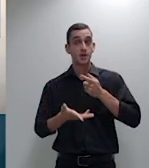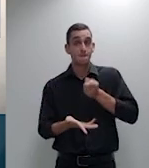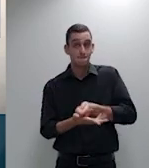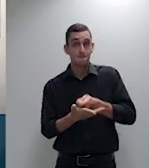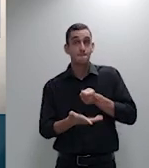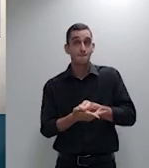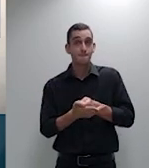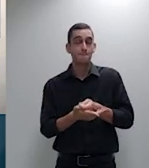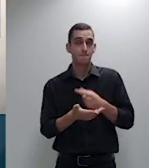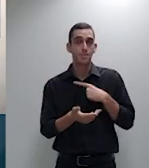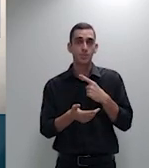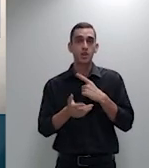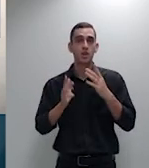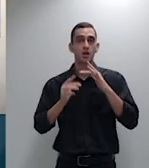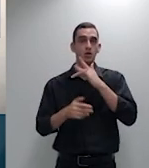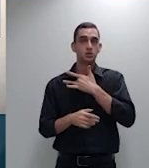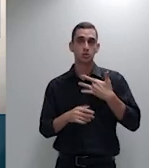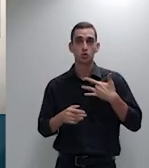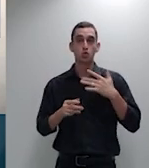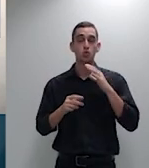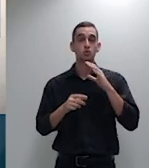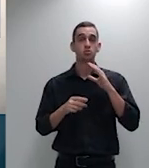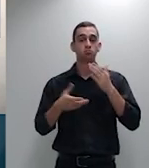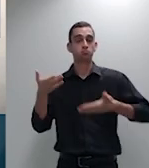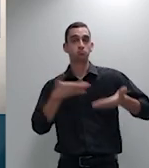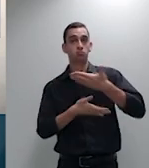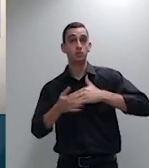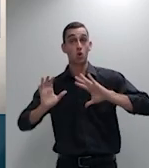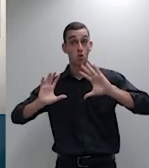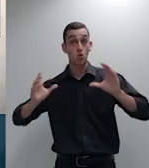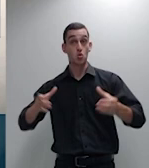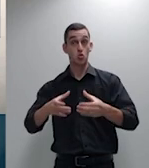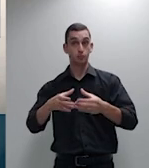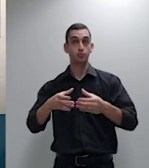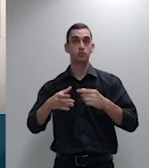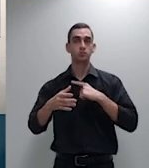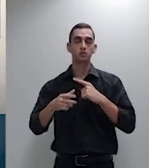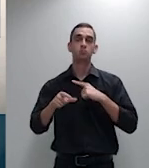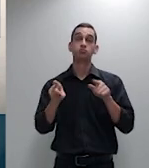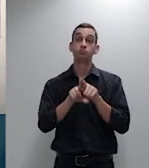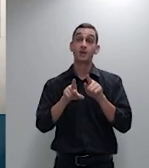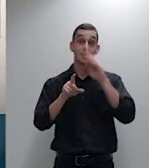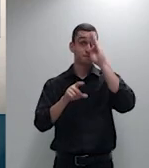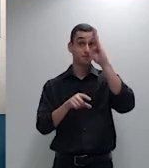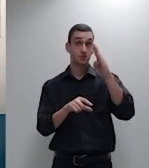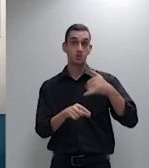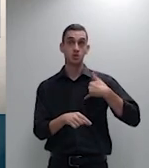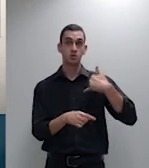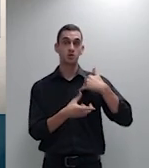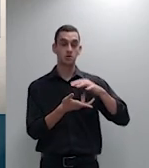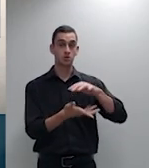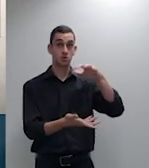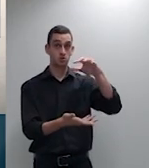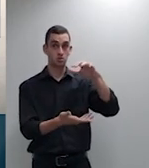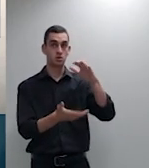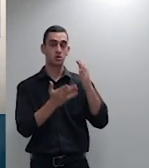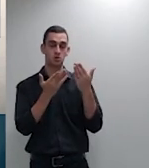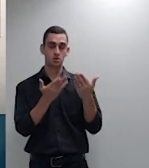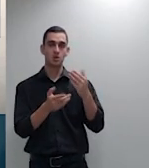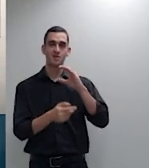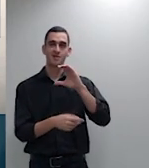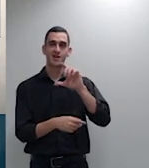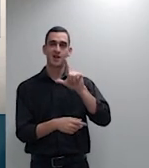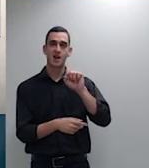de saúde coletivos sobretudo para a faixa da melhor idade não a melhor idade da classe A não a melhor idade